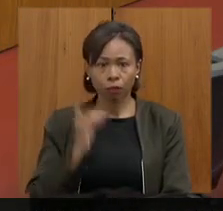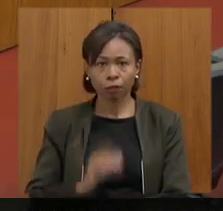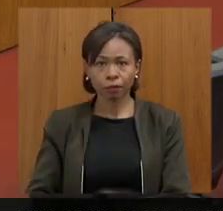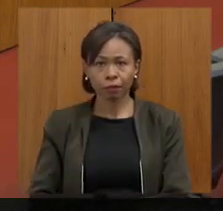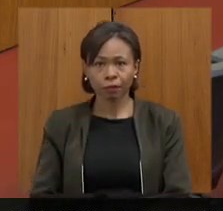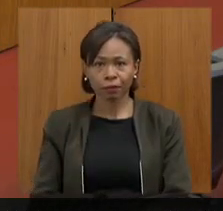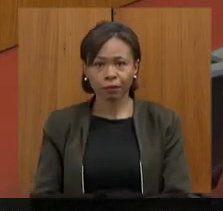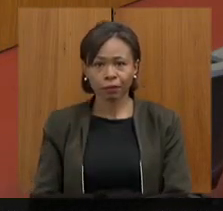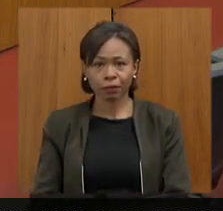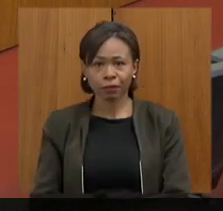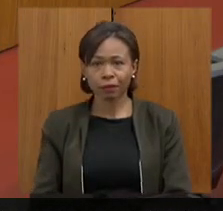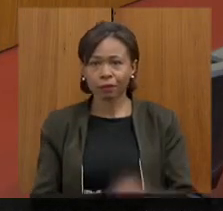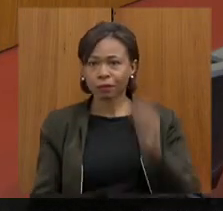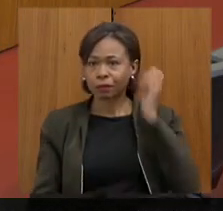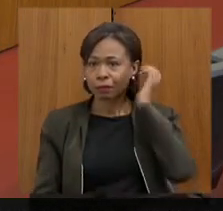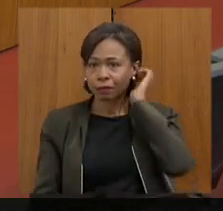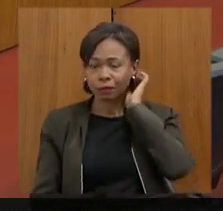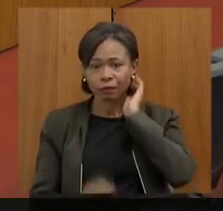É quem?